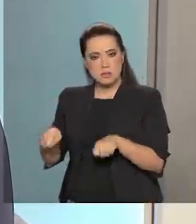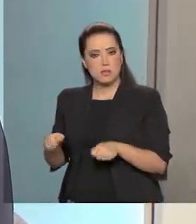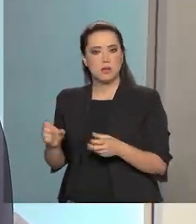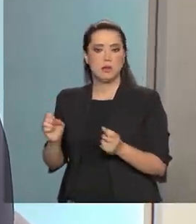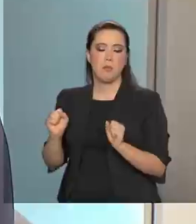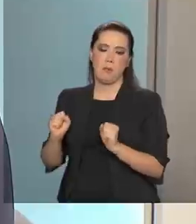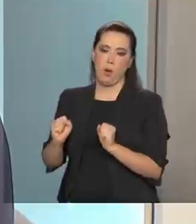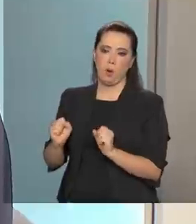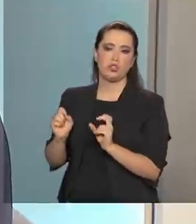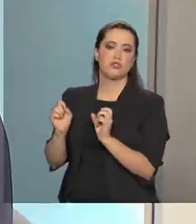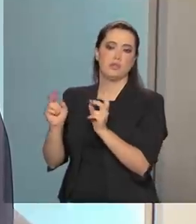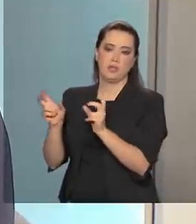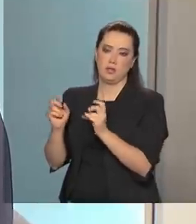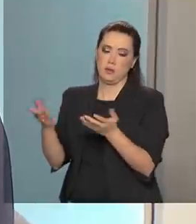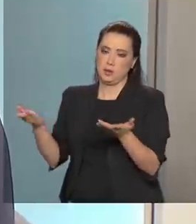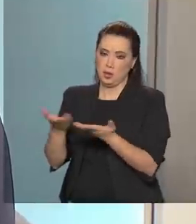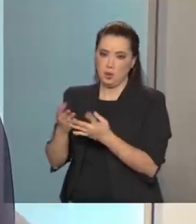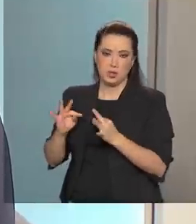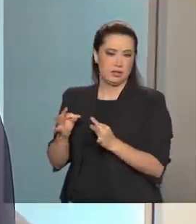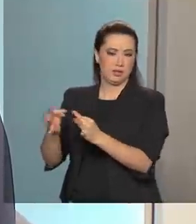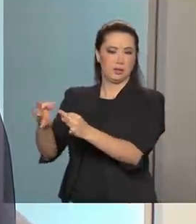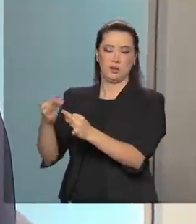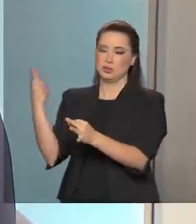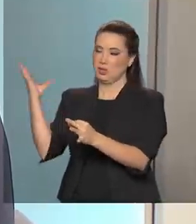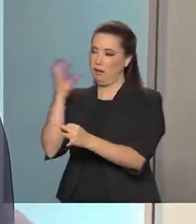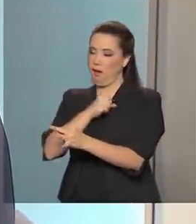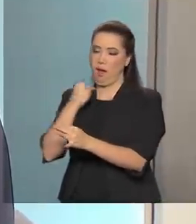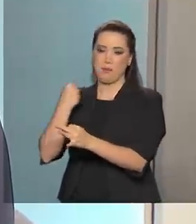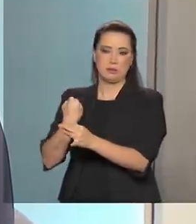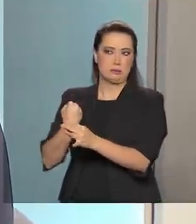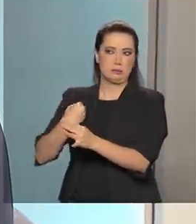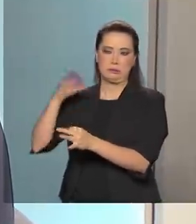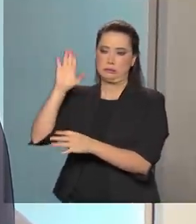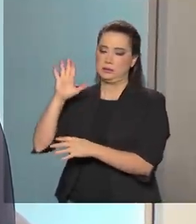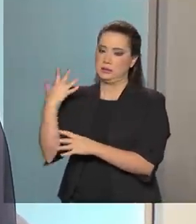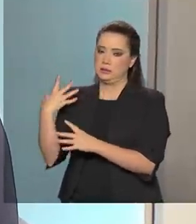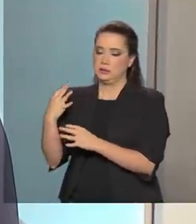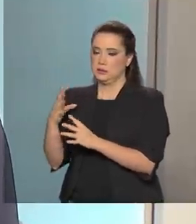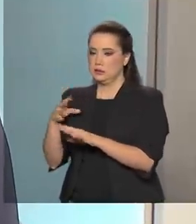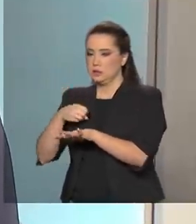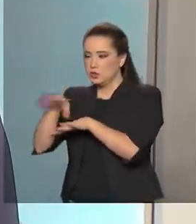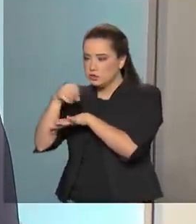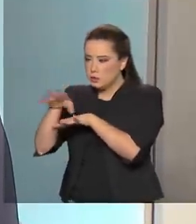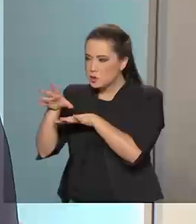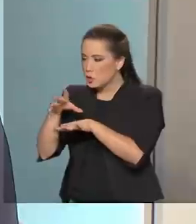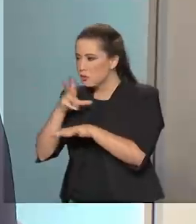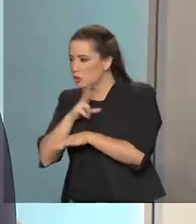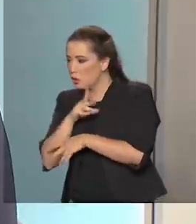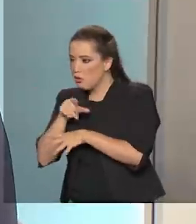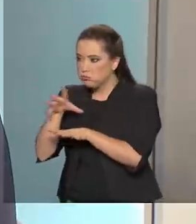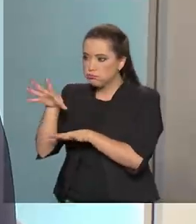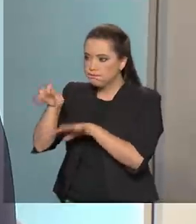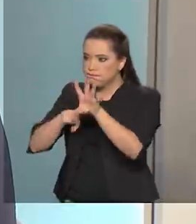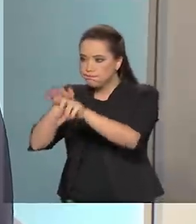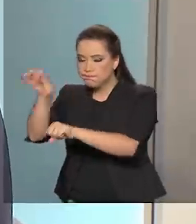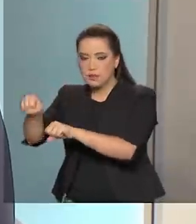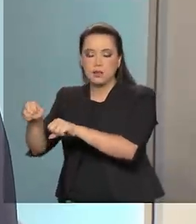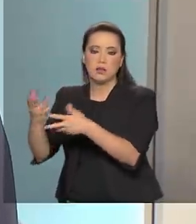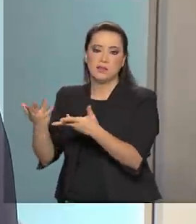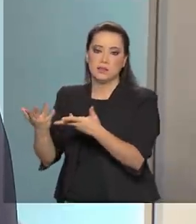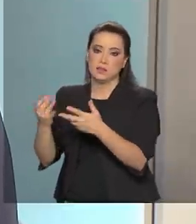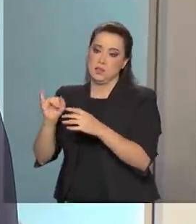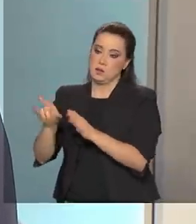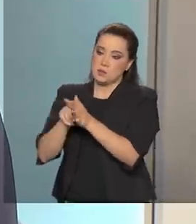com inteligência artificial, a coisa hoje é de uma velocidade muito rápida. Então, quando eu tenho uma